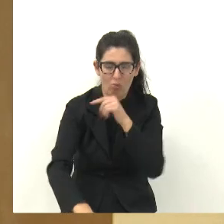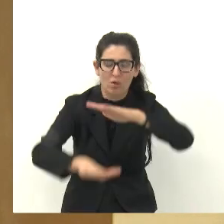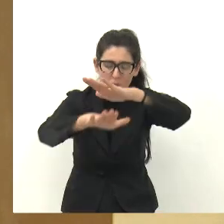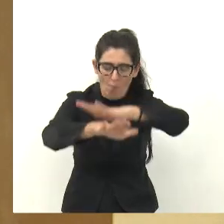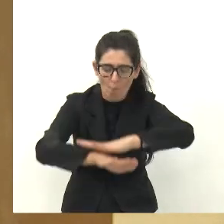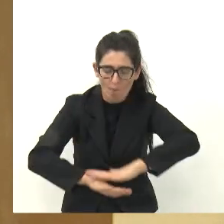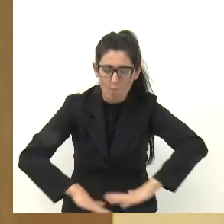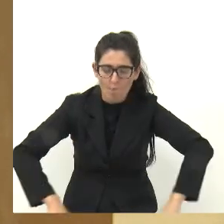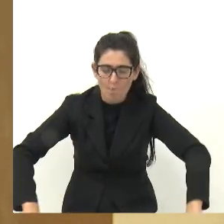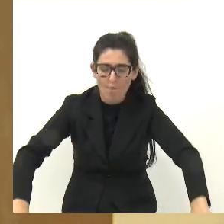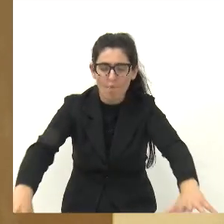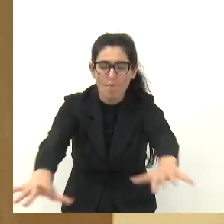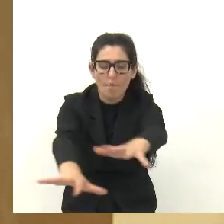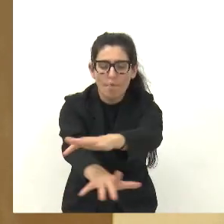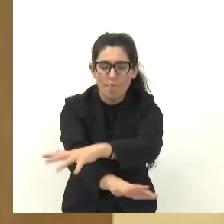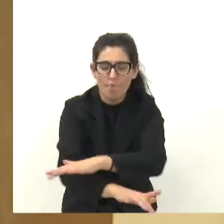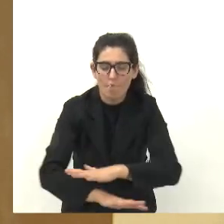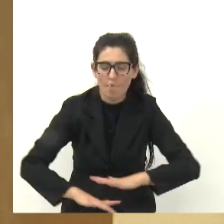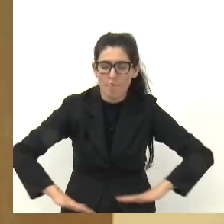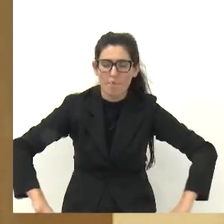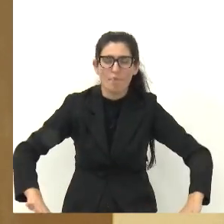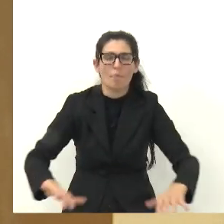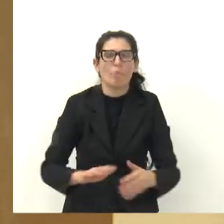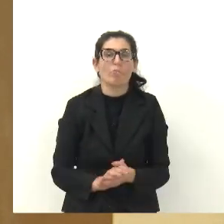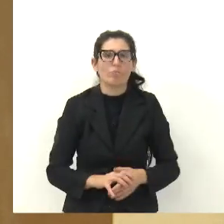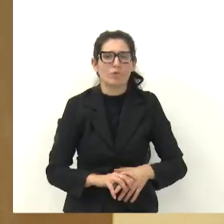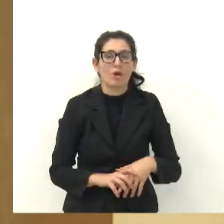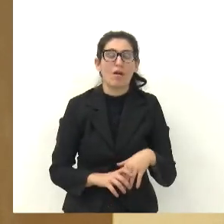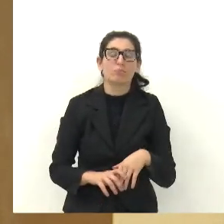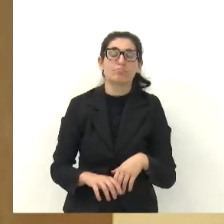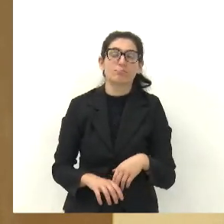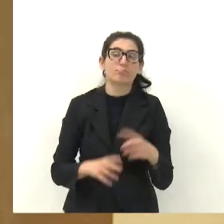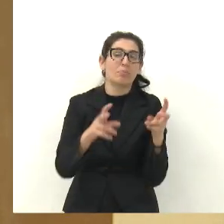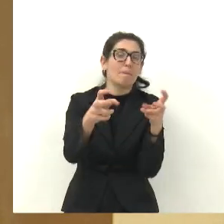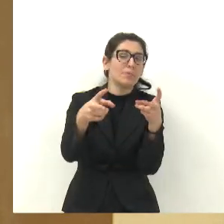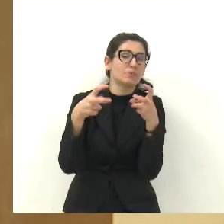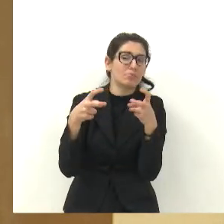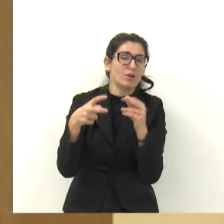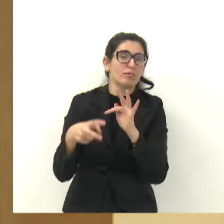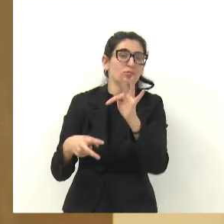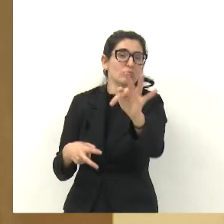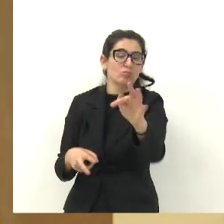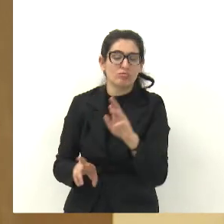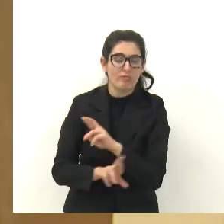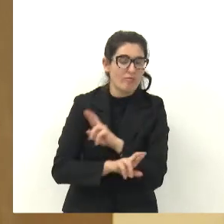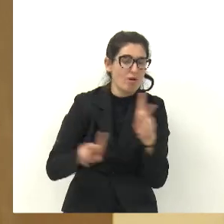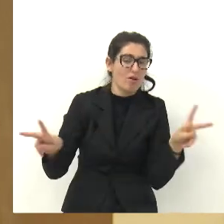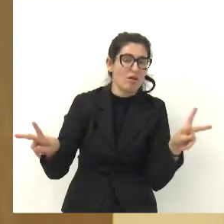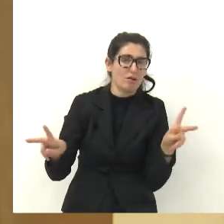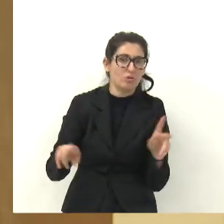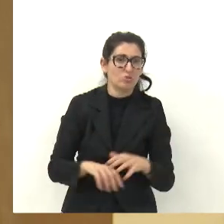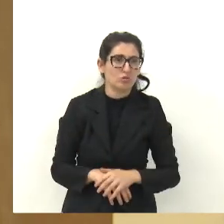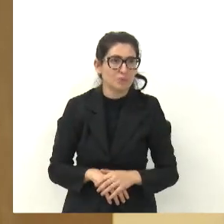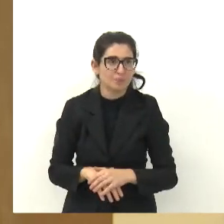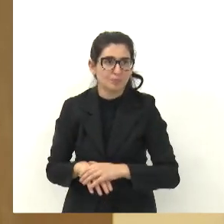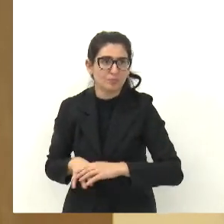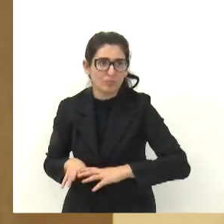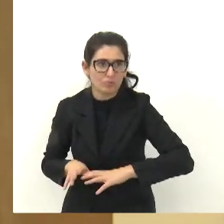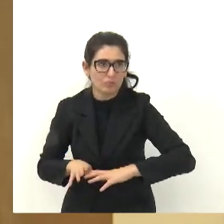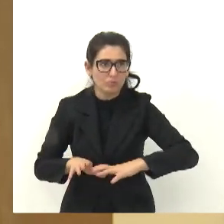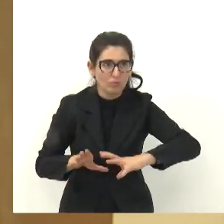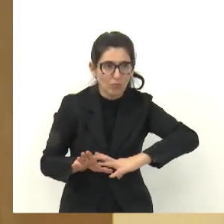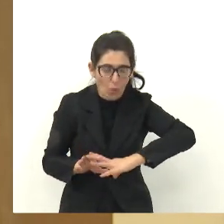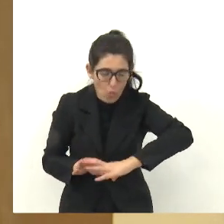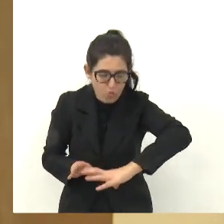que o córrego passa bem perto de vocês aí, vocês vão ver a diferença, como vai abaixar o nível desse córrego aí. Então, mais uma vez, rapaziada da